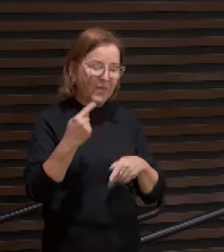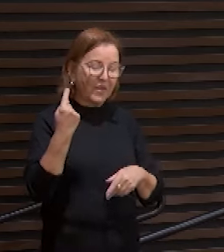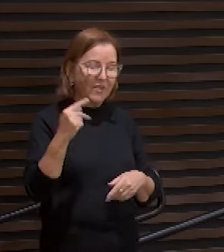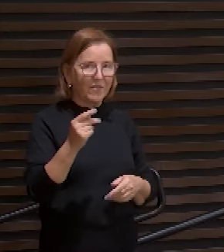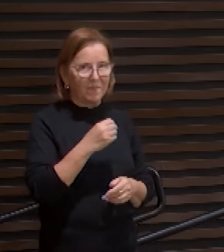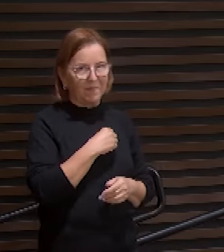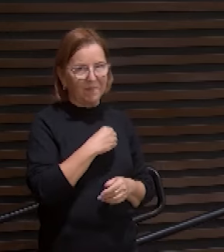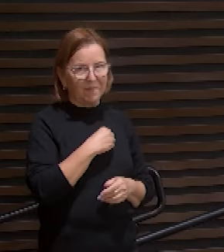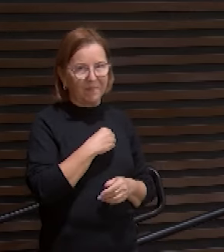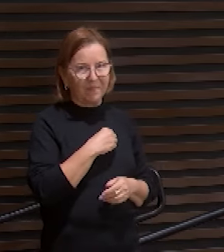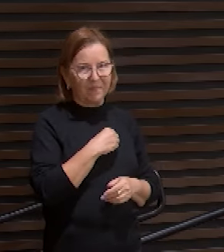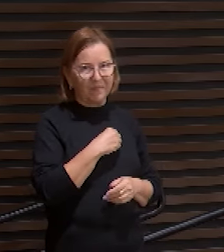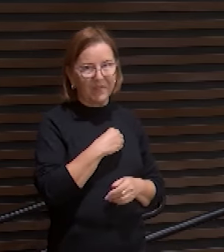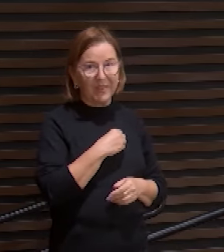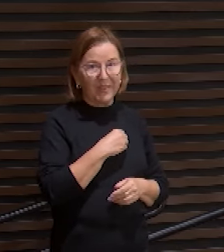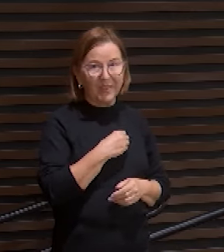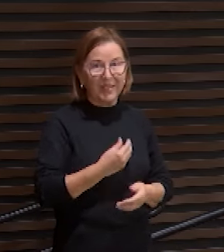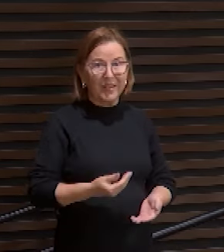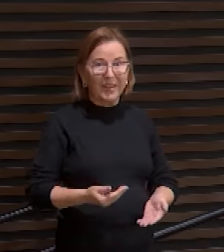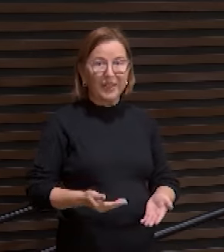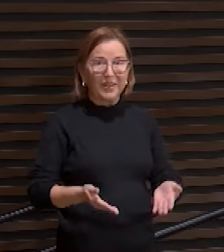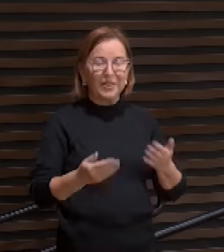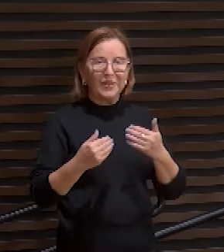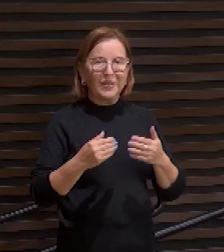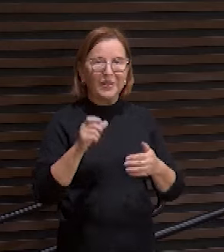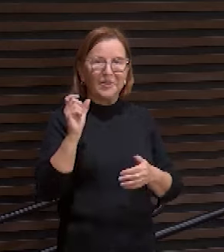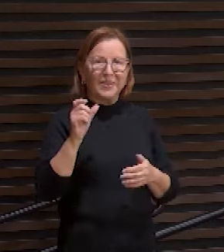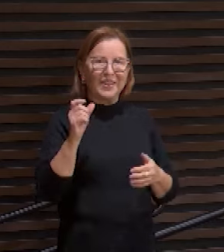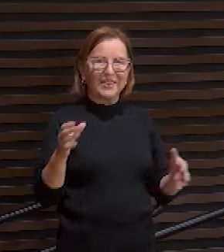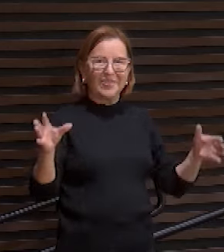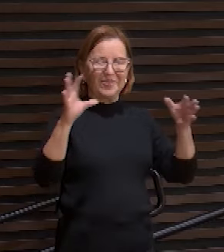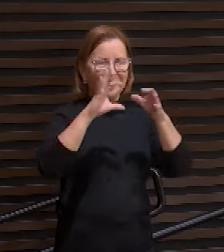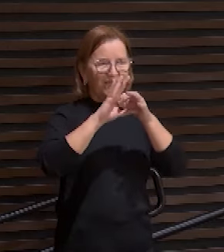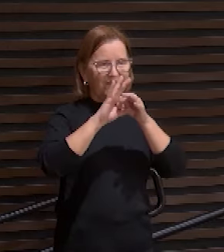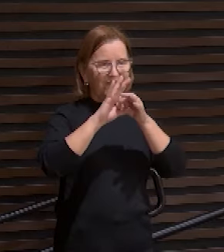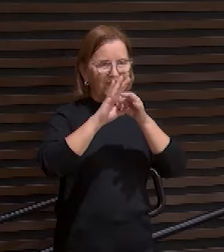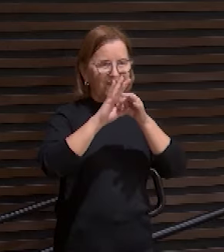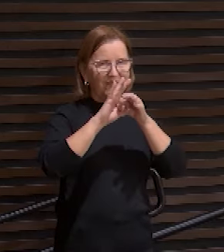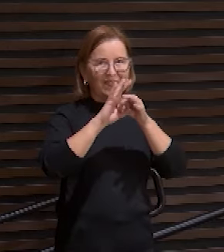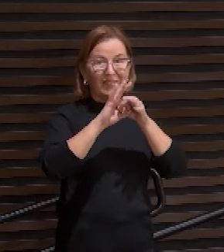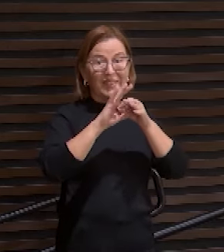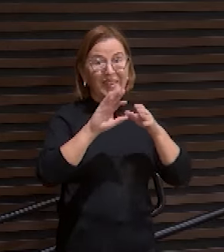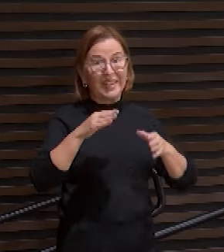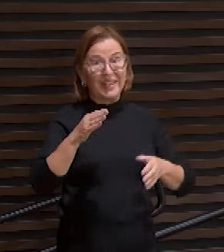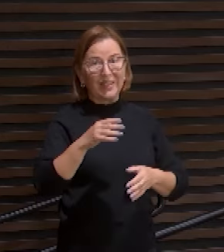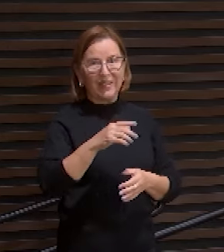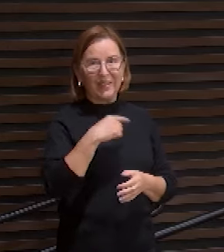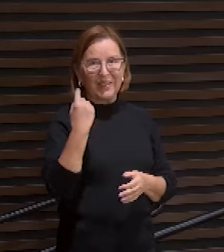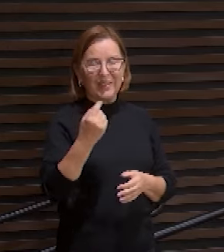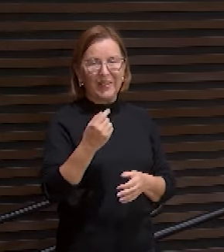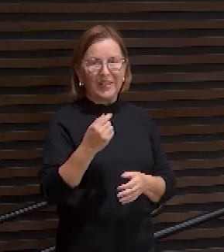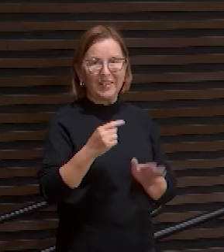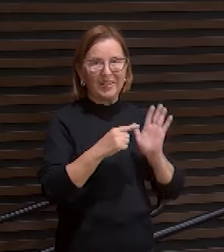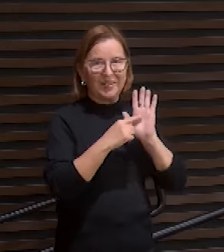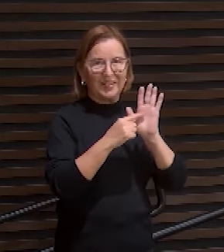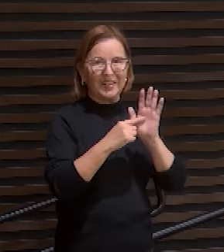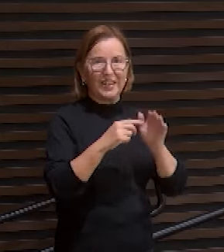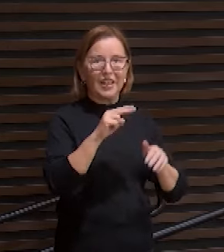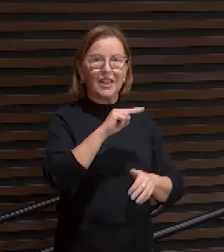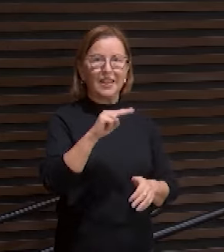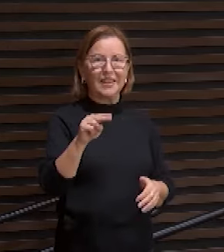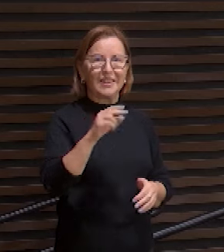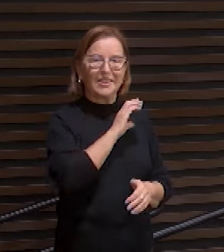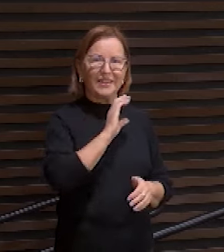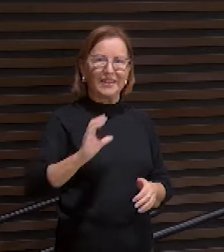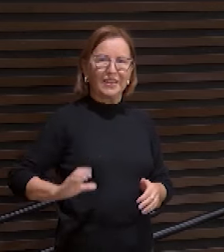e nos confiou a palavra da reconciliação de sorte que somos embaixadores em nome de Cristo como